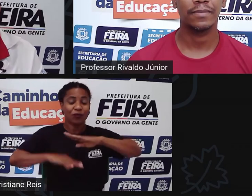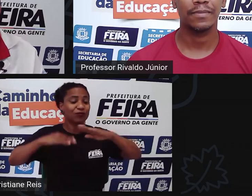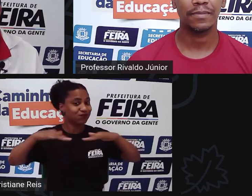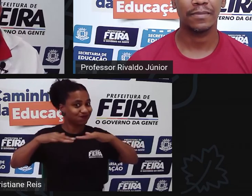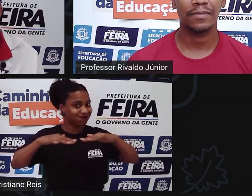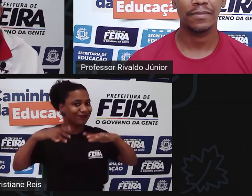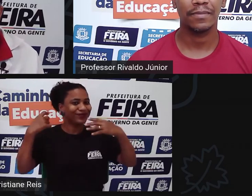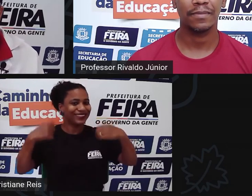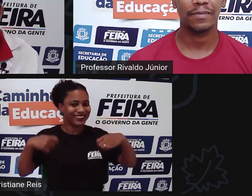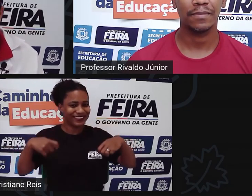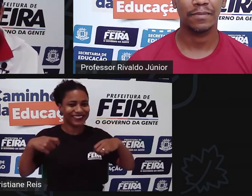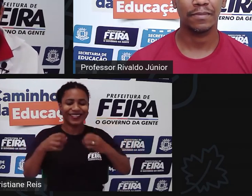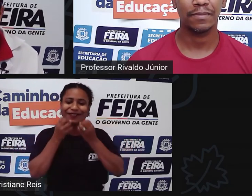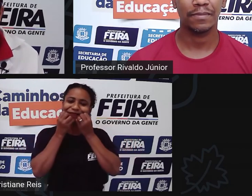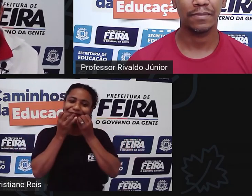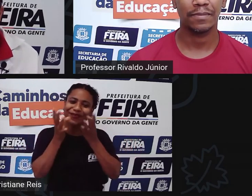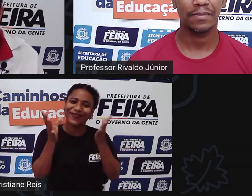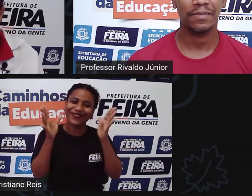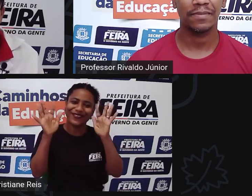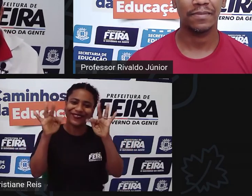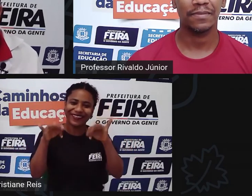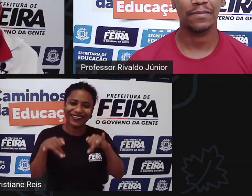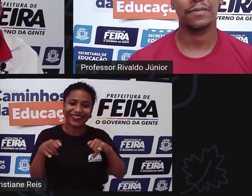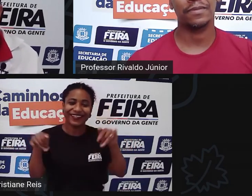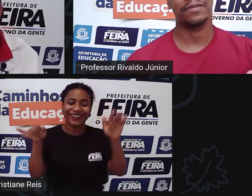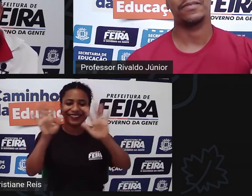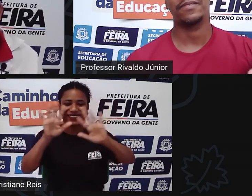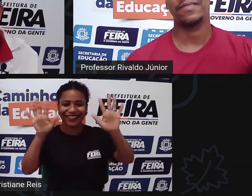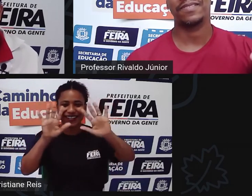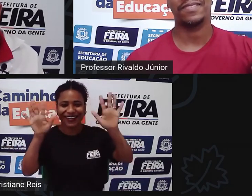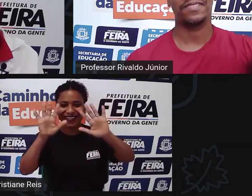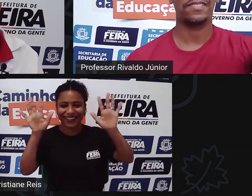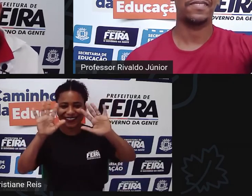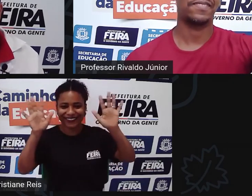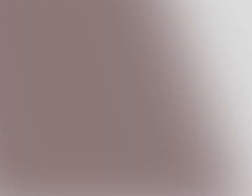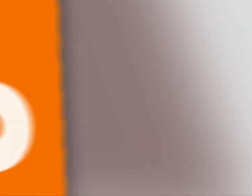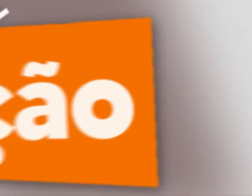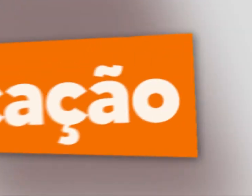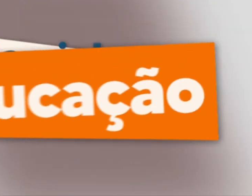beleza a gente vai ficando por aqui semana que vem tem mais tchau tchau tchau